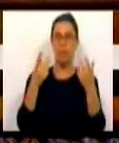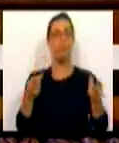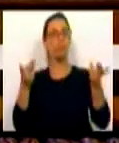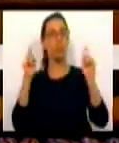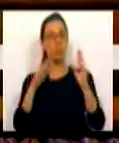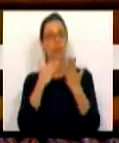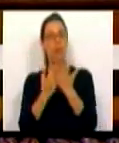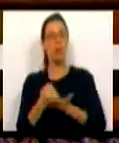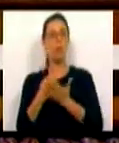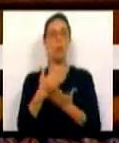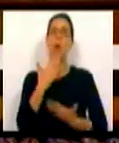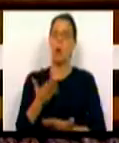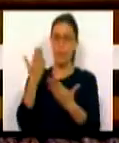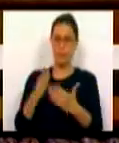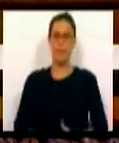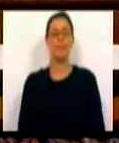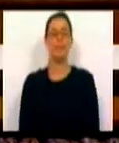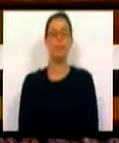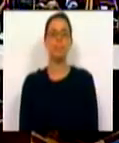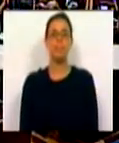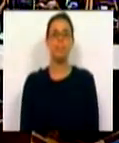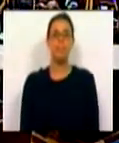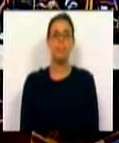disponíveis para dar contributos. Muito obrigado. Muito obrigado. Obrigado.